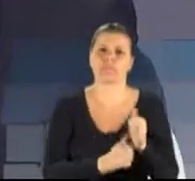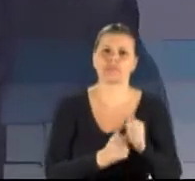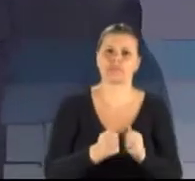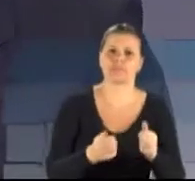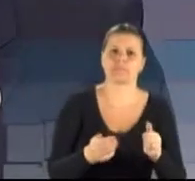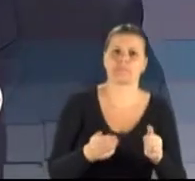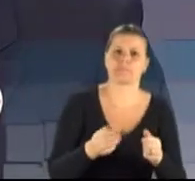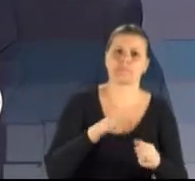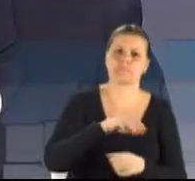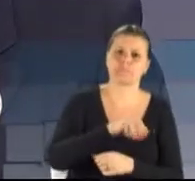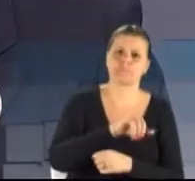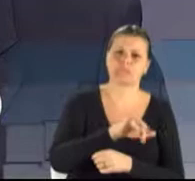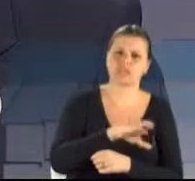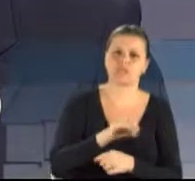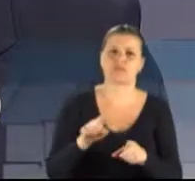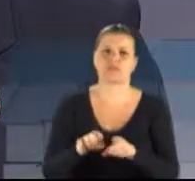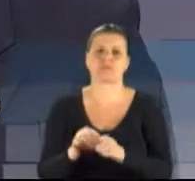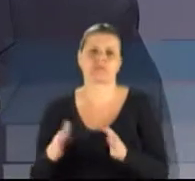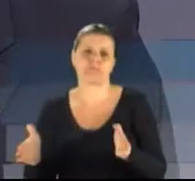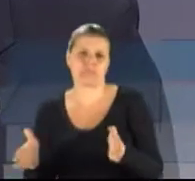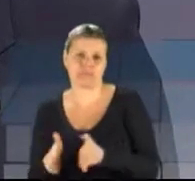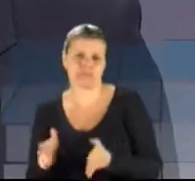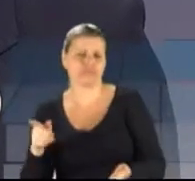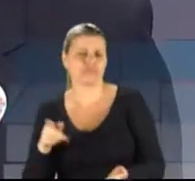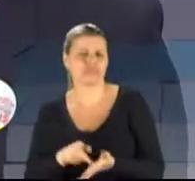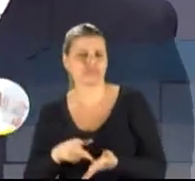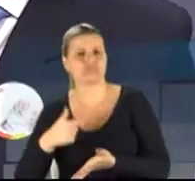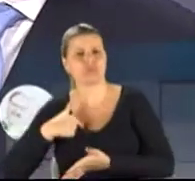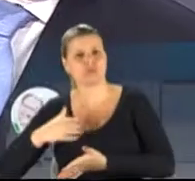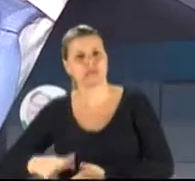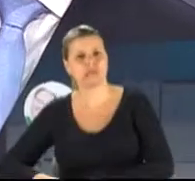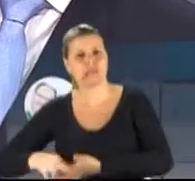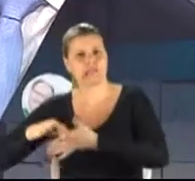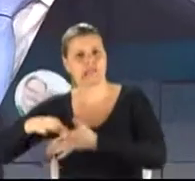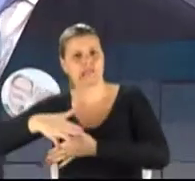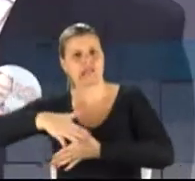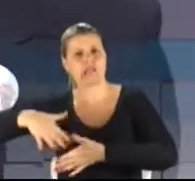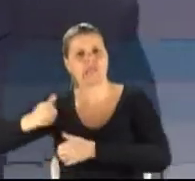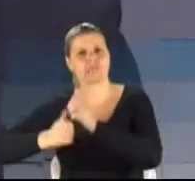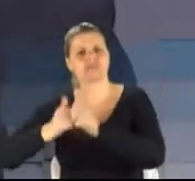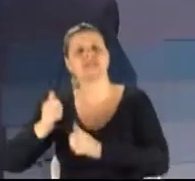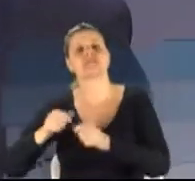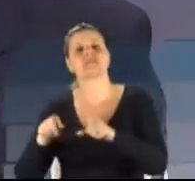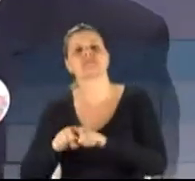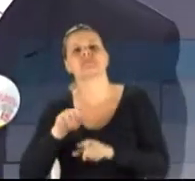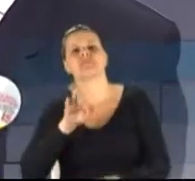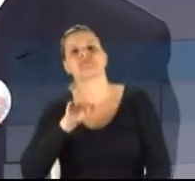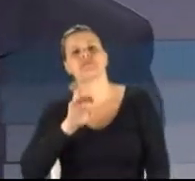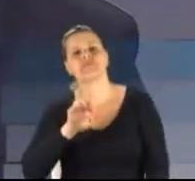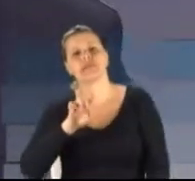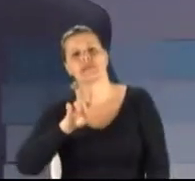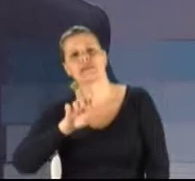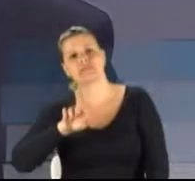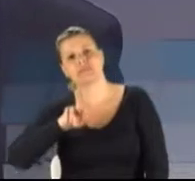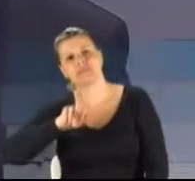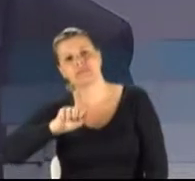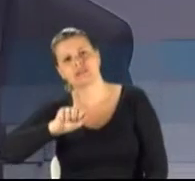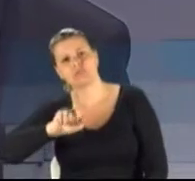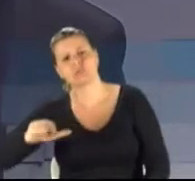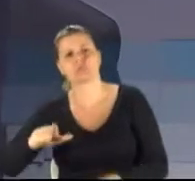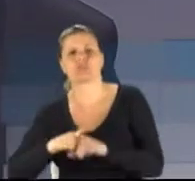Eu sou um líder empresarial da Federação, da Associação Comercial de Porto Alegre e da